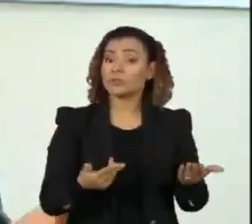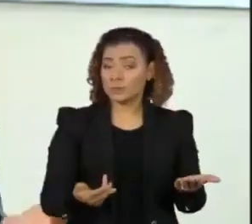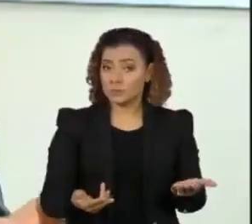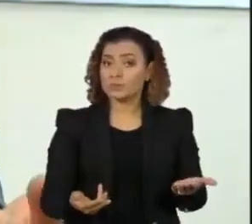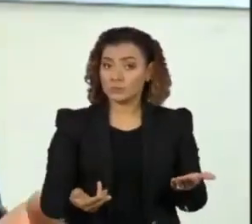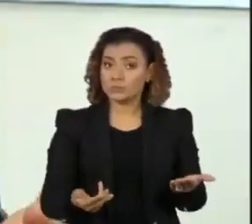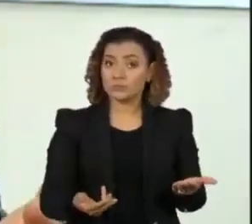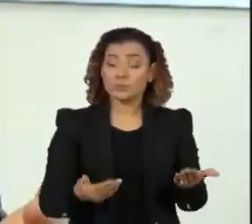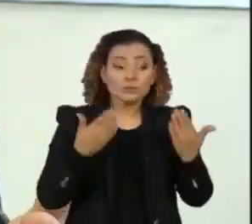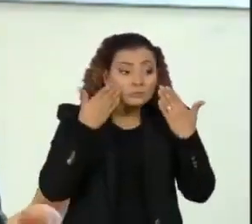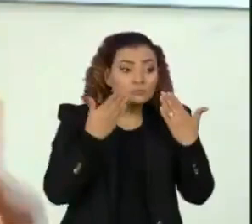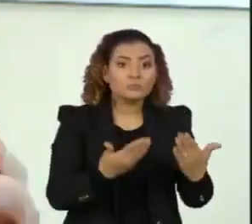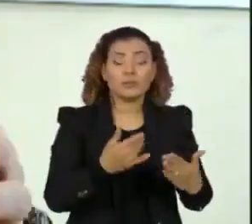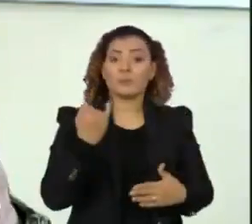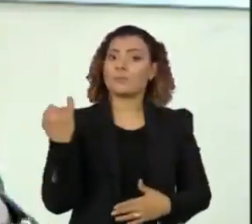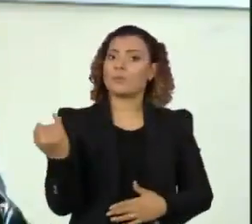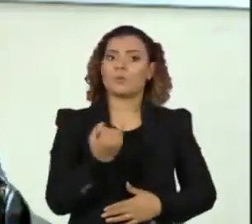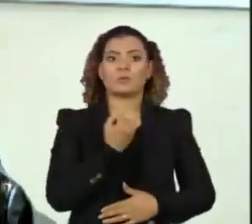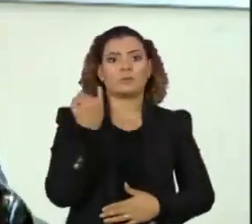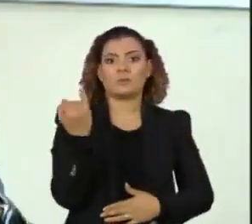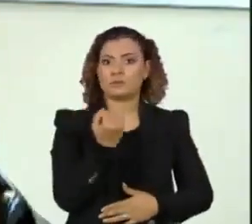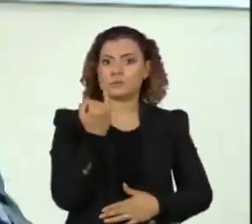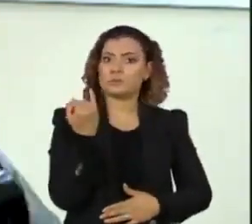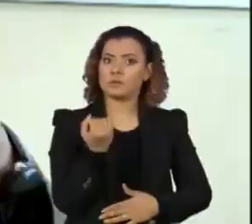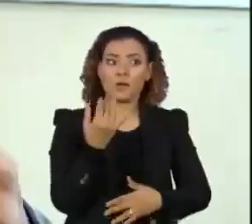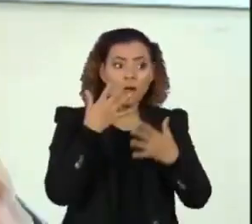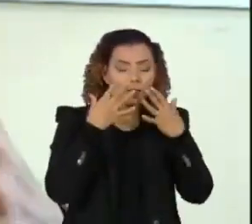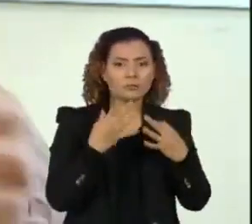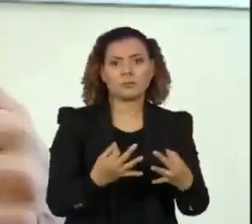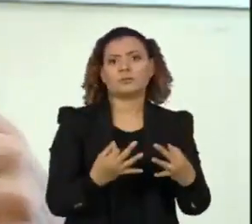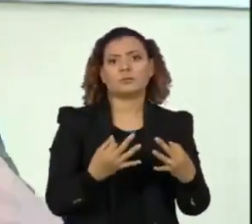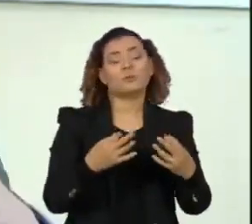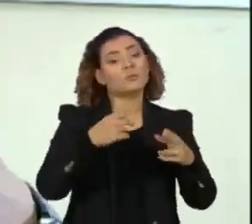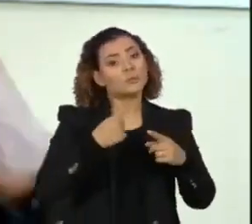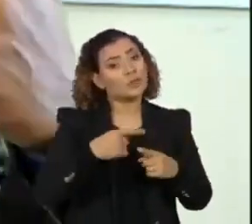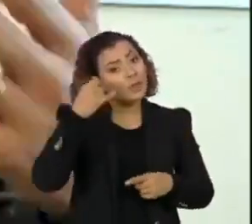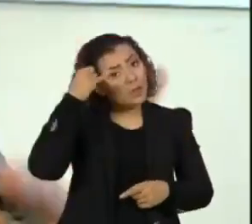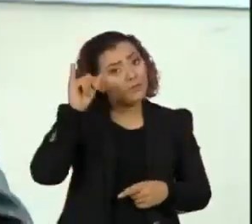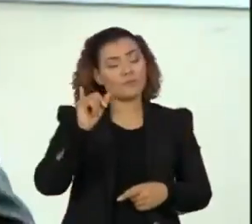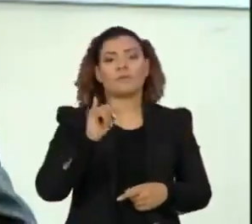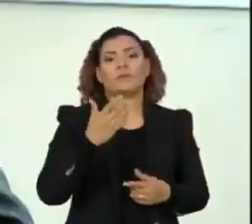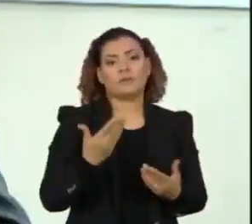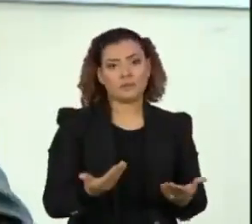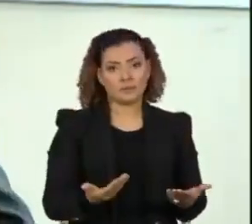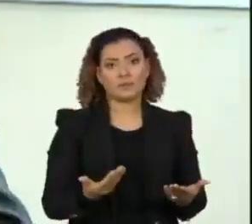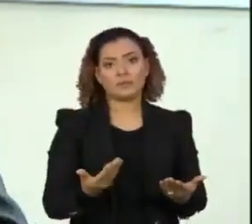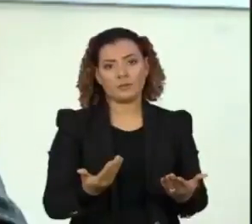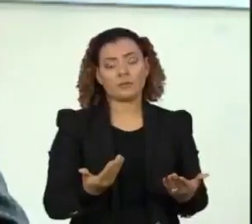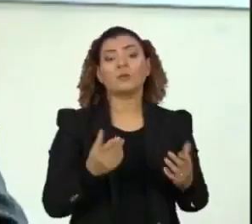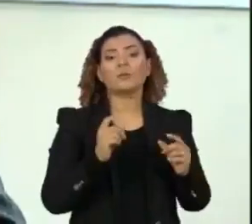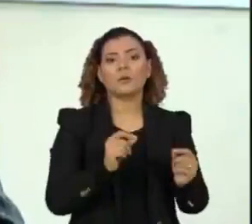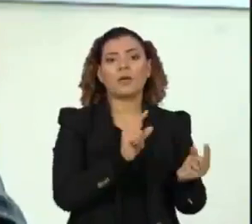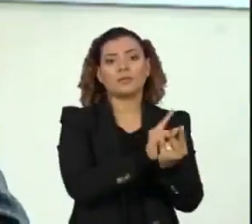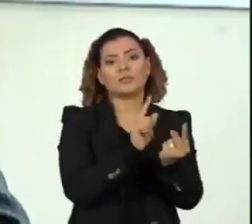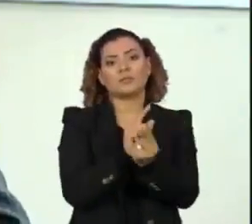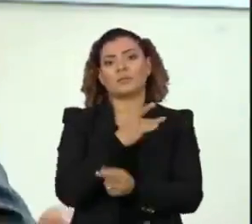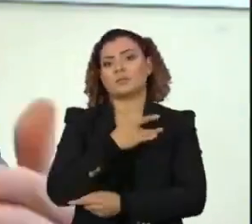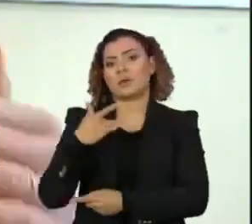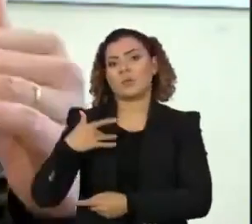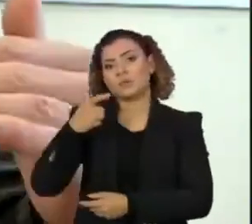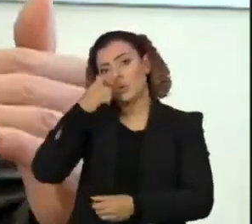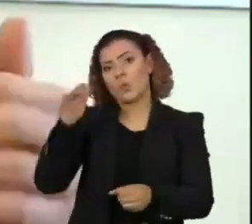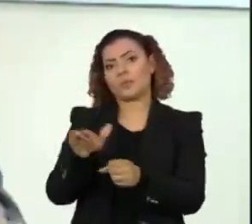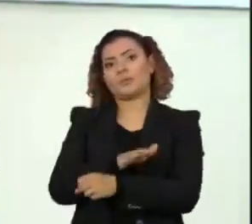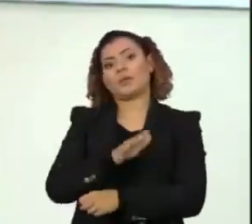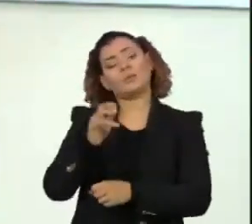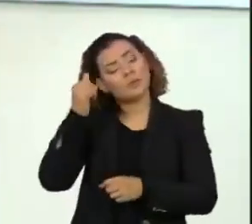escancarada a importância, porque isso minimizaria a sobrecarga dos serviços de saúde, que nesse